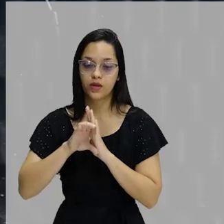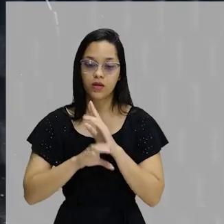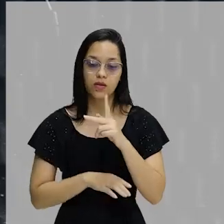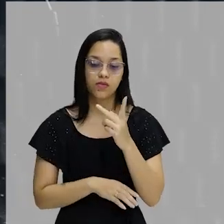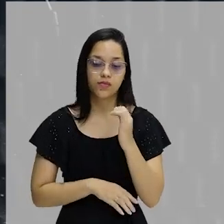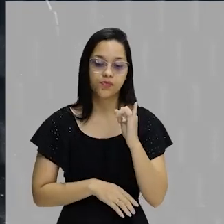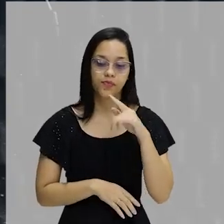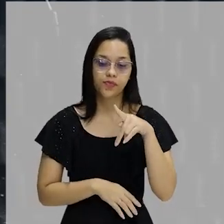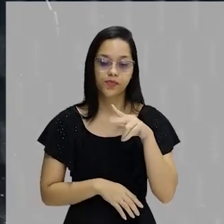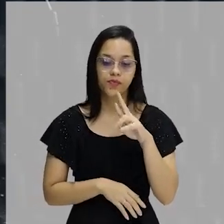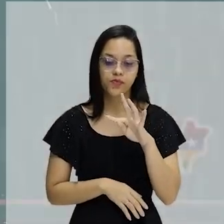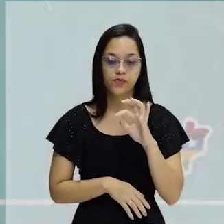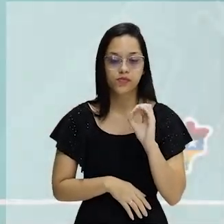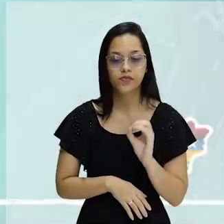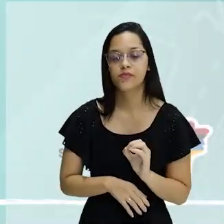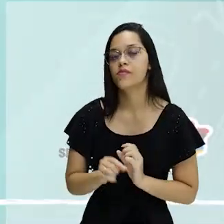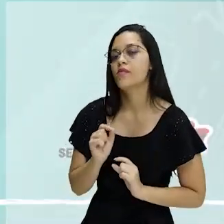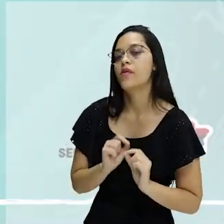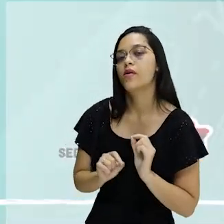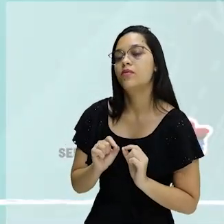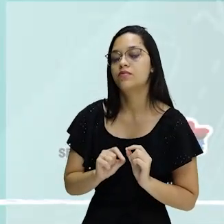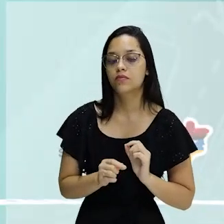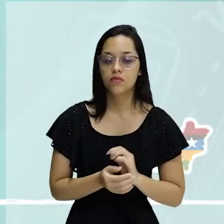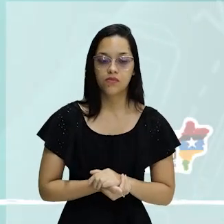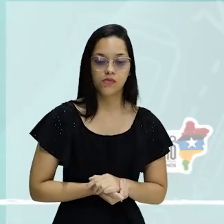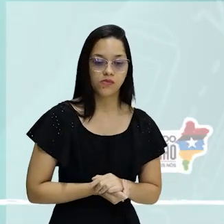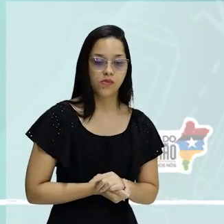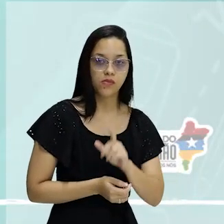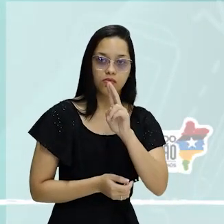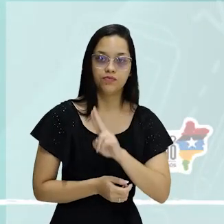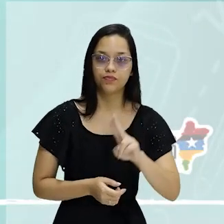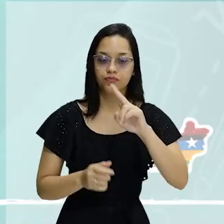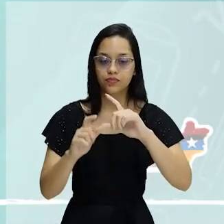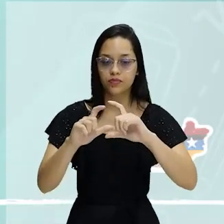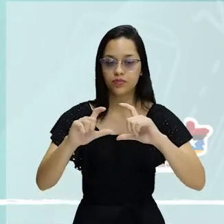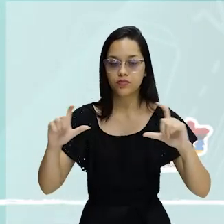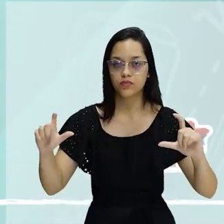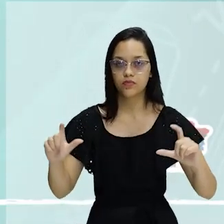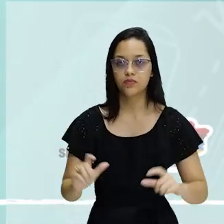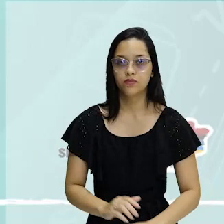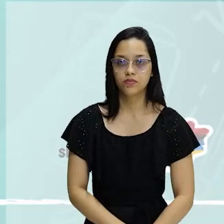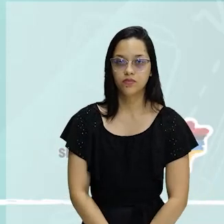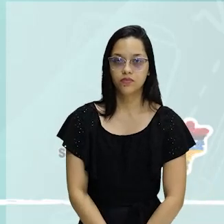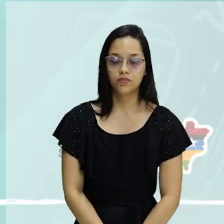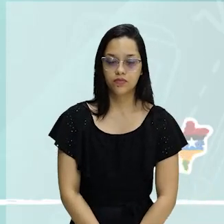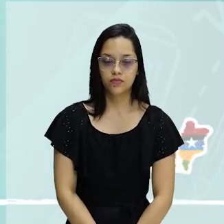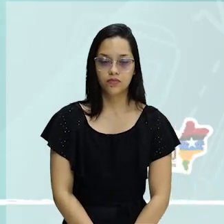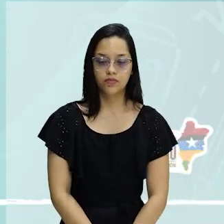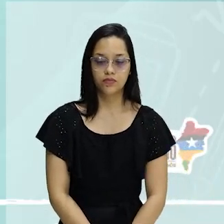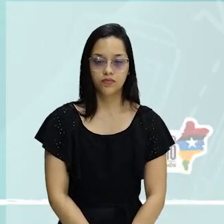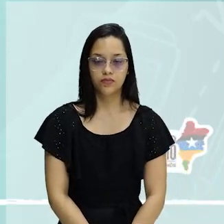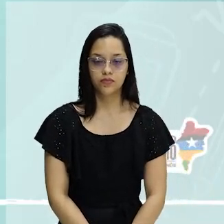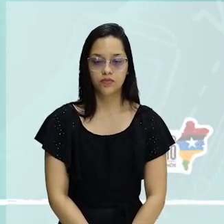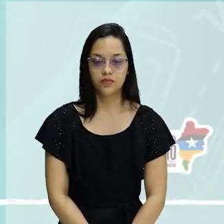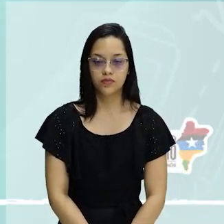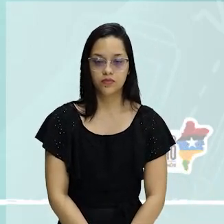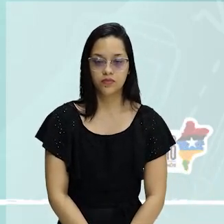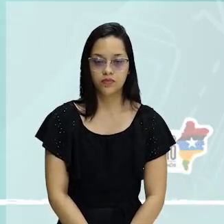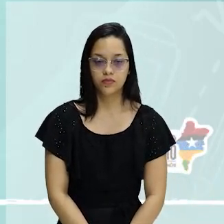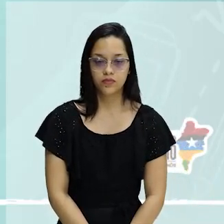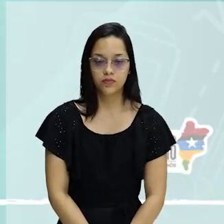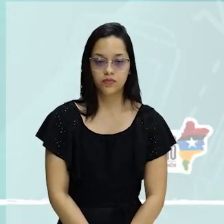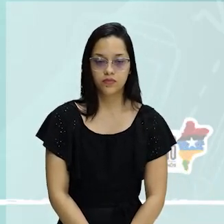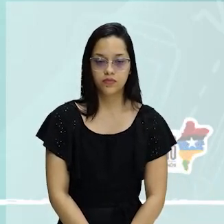de hipertexto. O que mais? Olha só. O uso da informática como dispositivo a mais no planejamento das